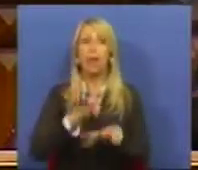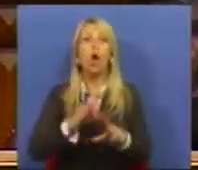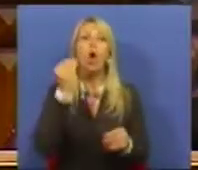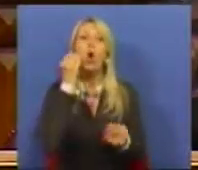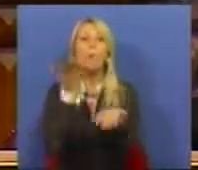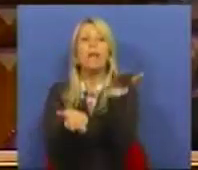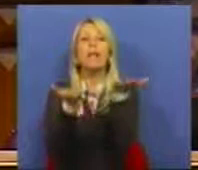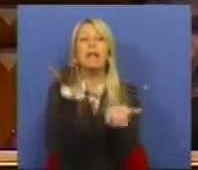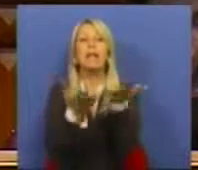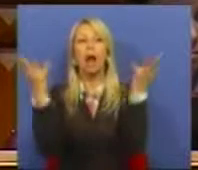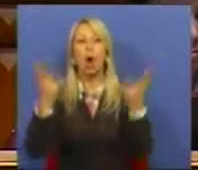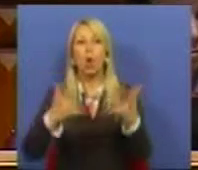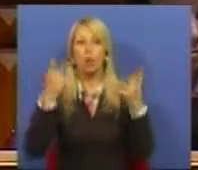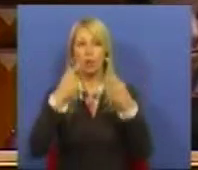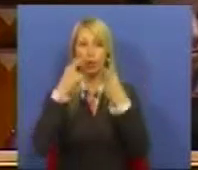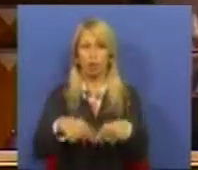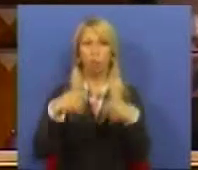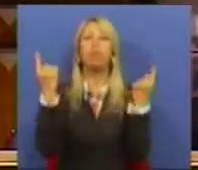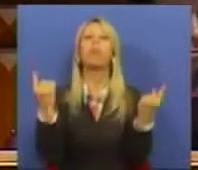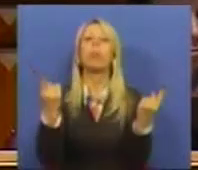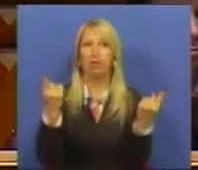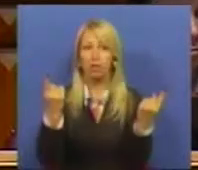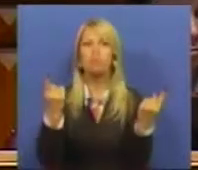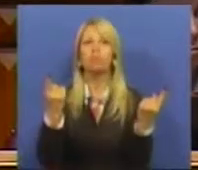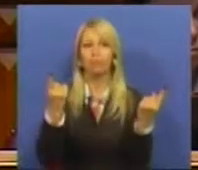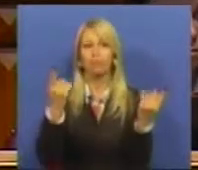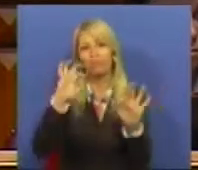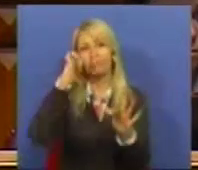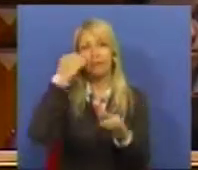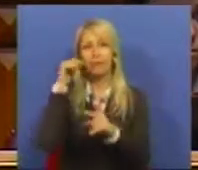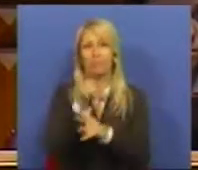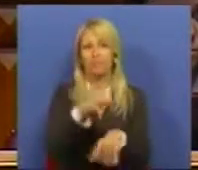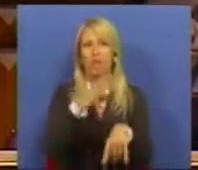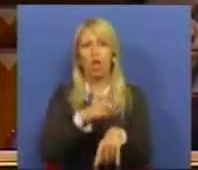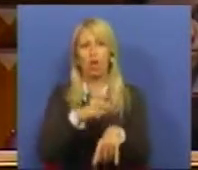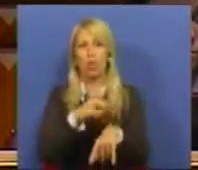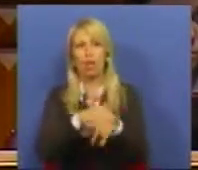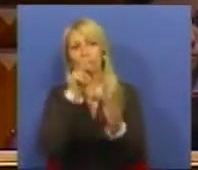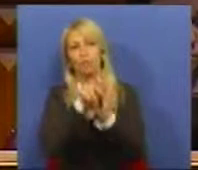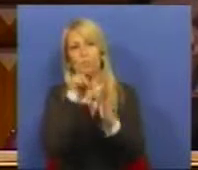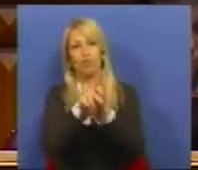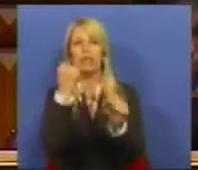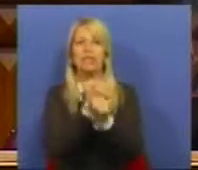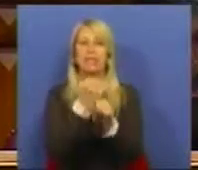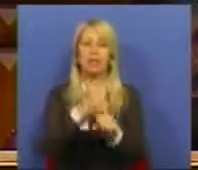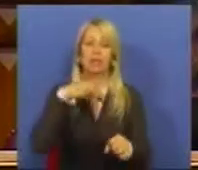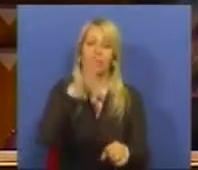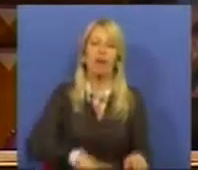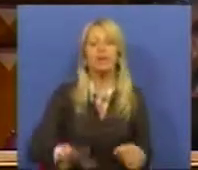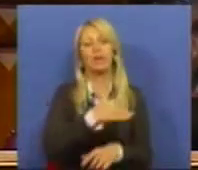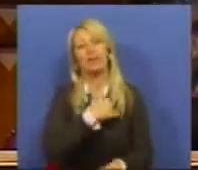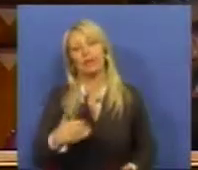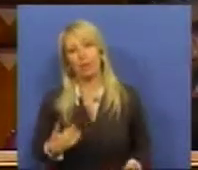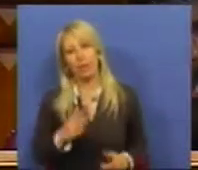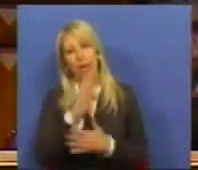equilibrar as contas públicas à custa dos doentes que recorrem ao Serviço Nacional de Saúde. A proposta